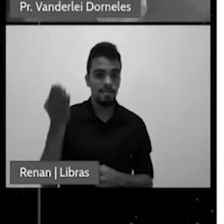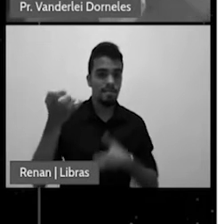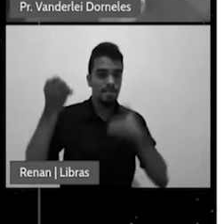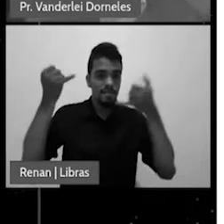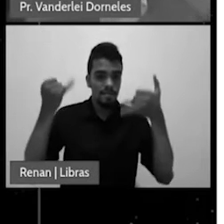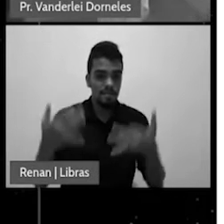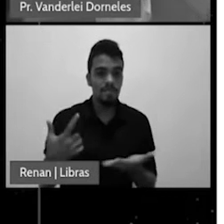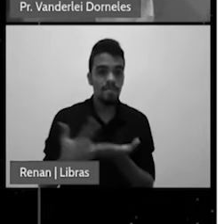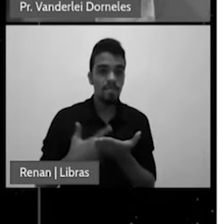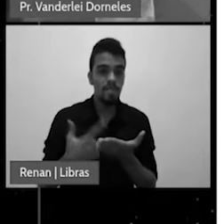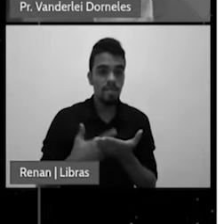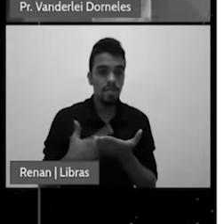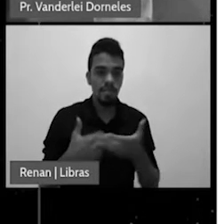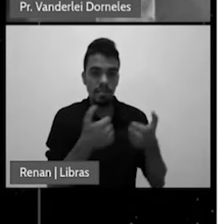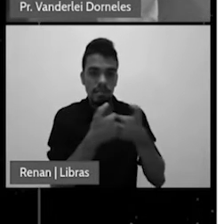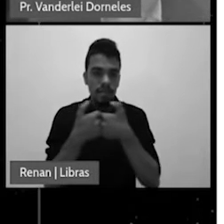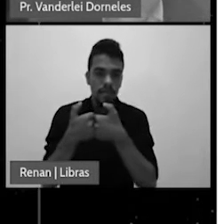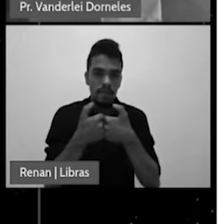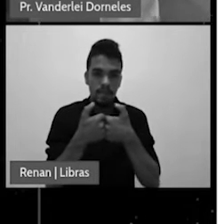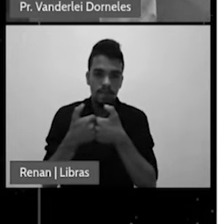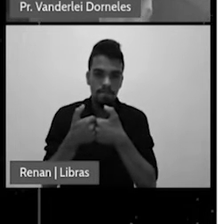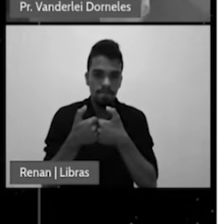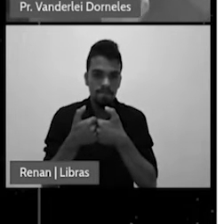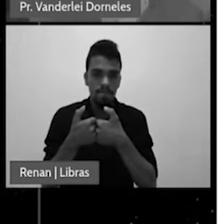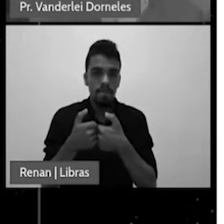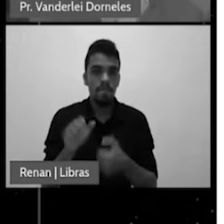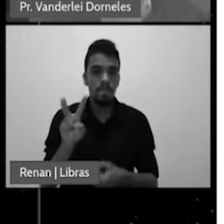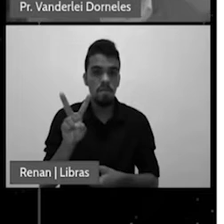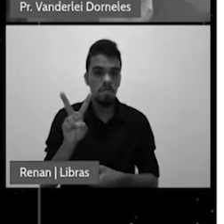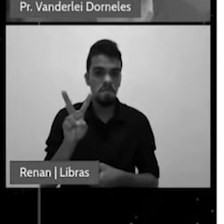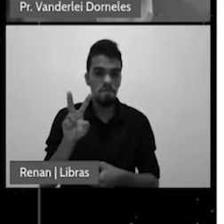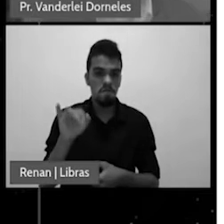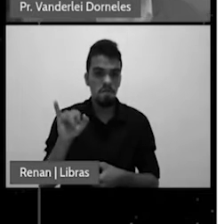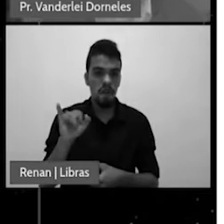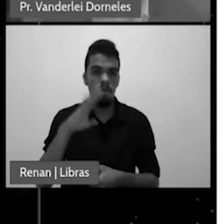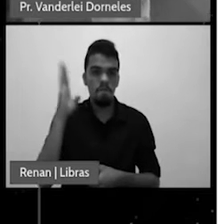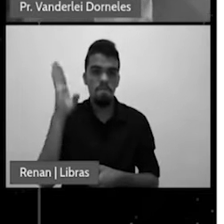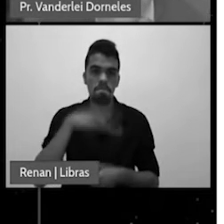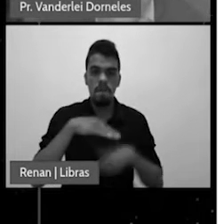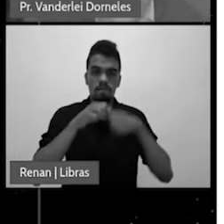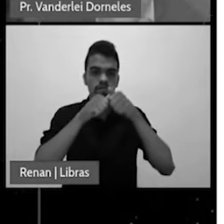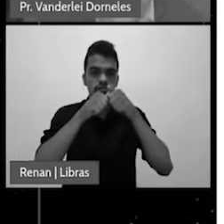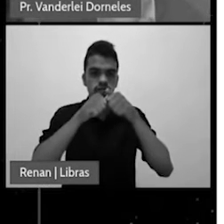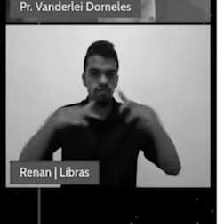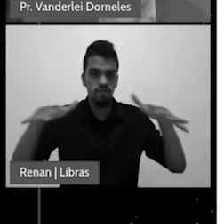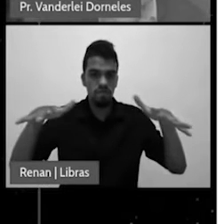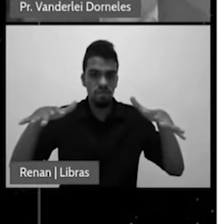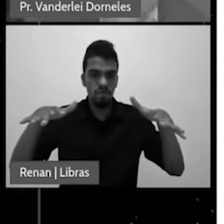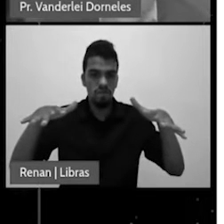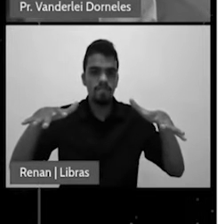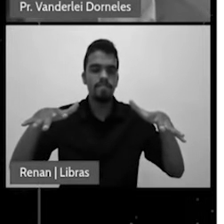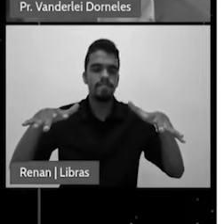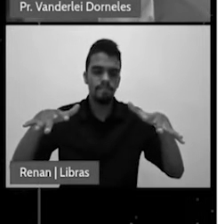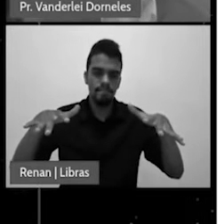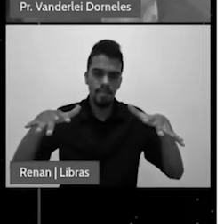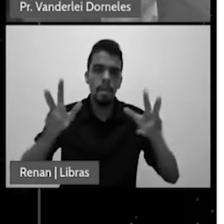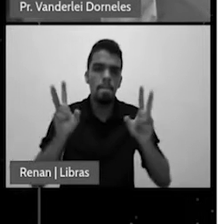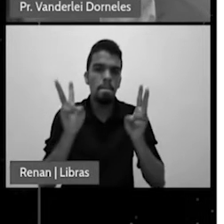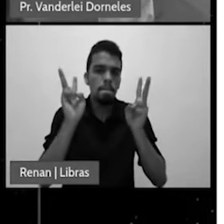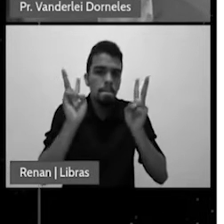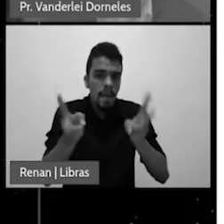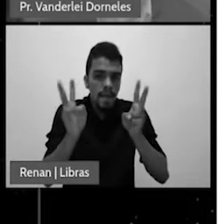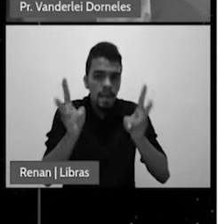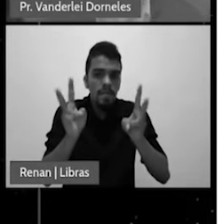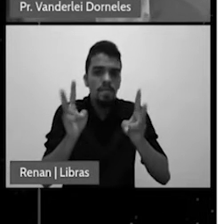alegação de que a corrupção que rapidamente se alastra pode ser atribuída em grande parte à profanação do